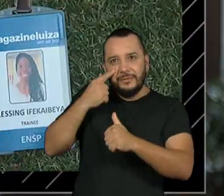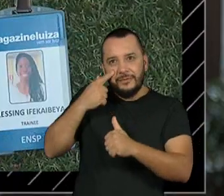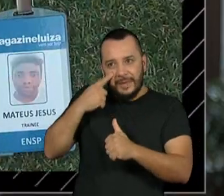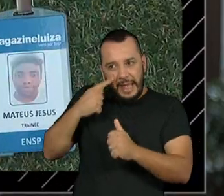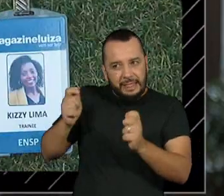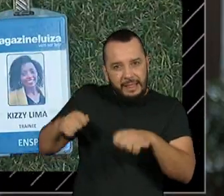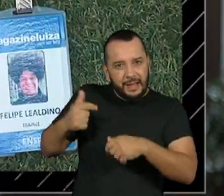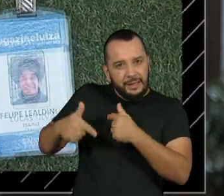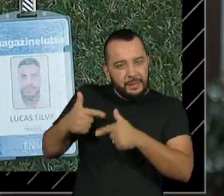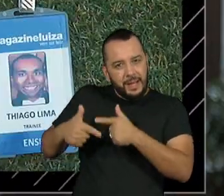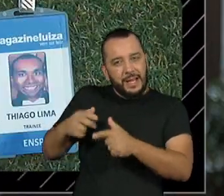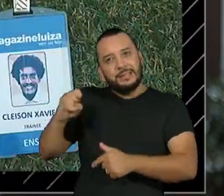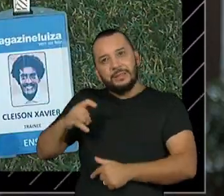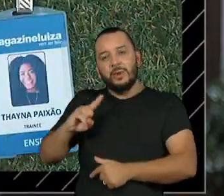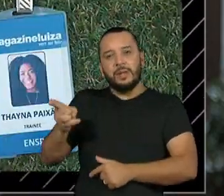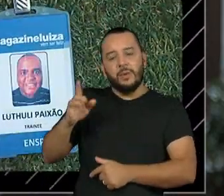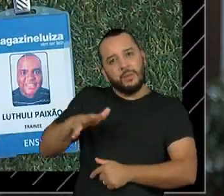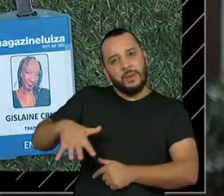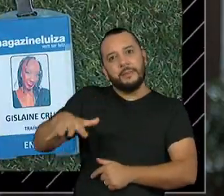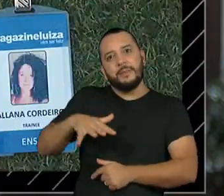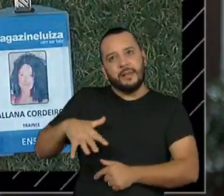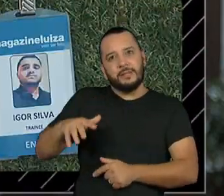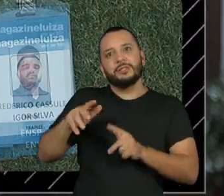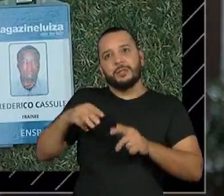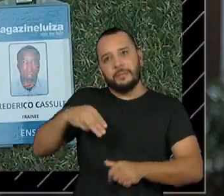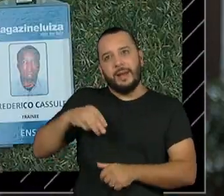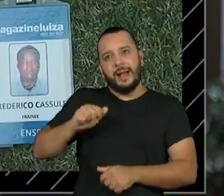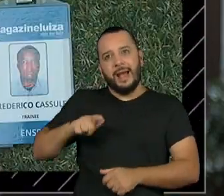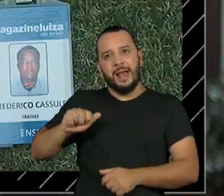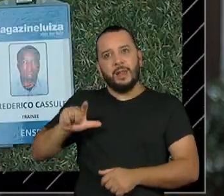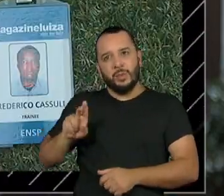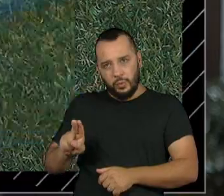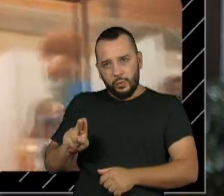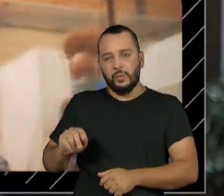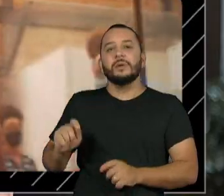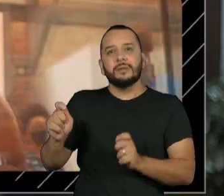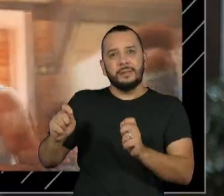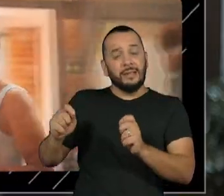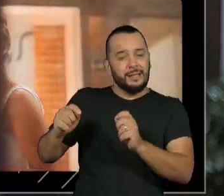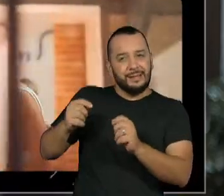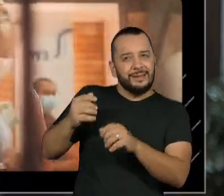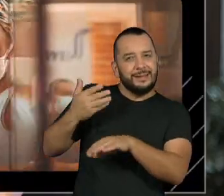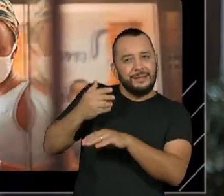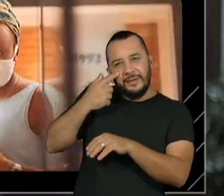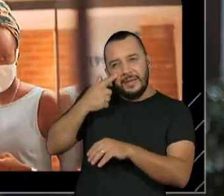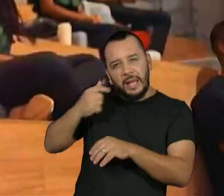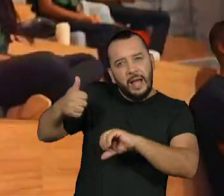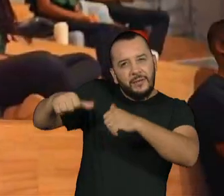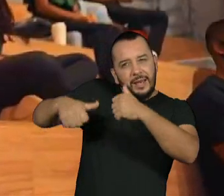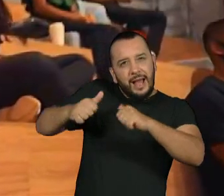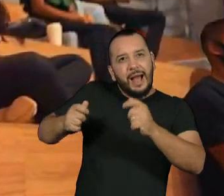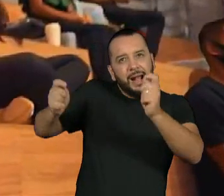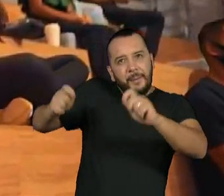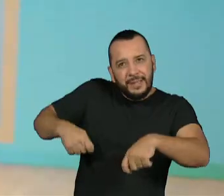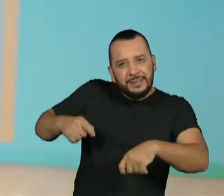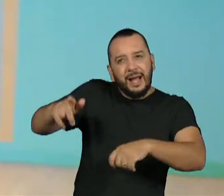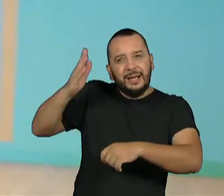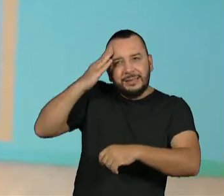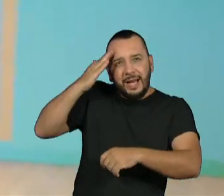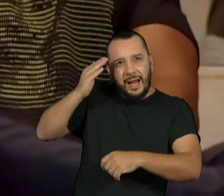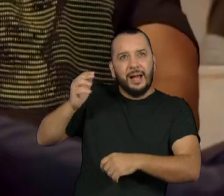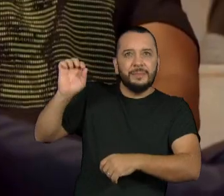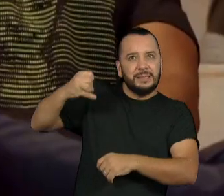trabalhar num ambiente como o Magalu, para testar suas competências, o que eles sabem, passam por